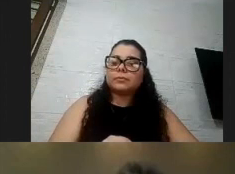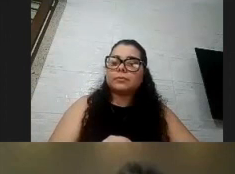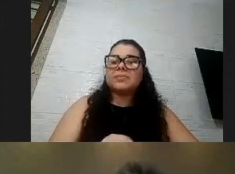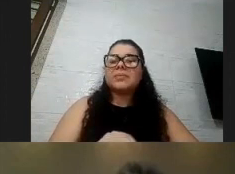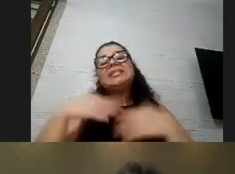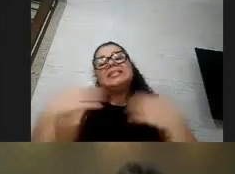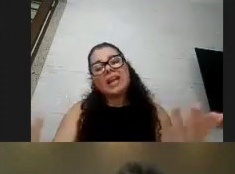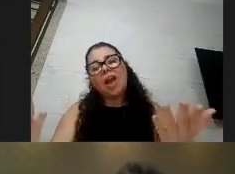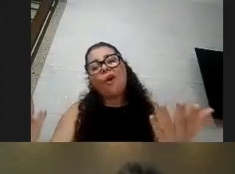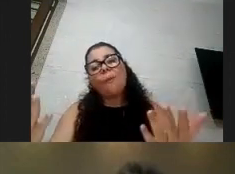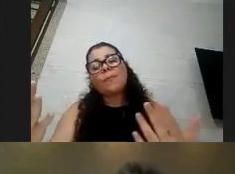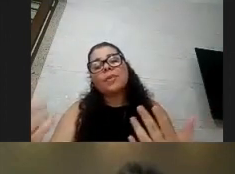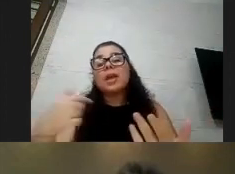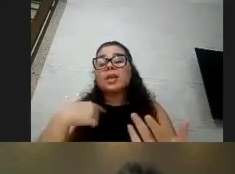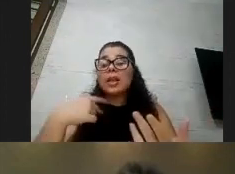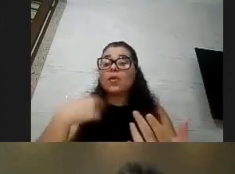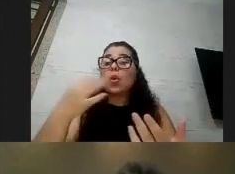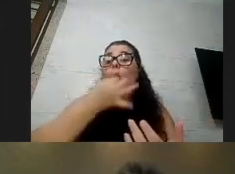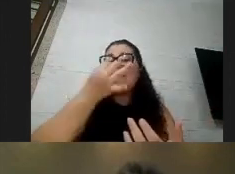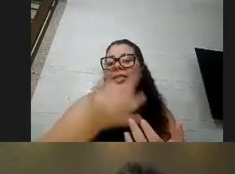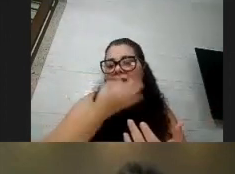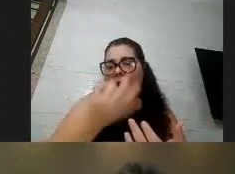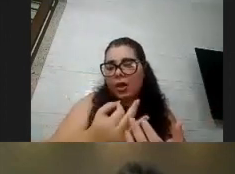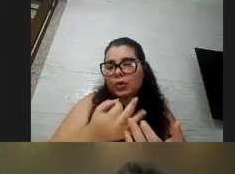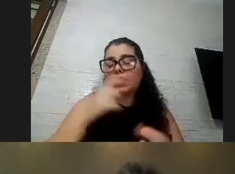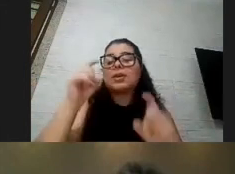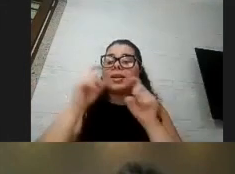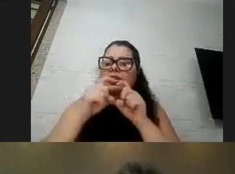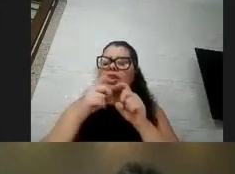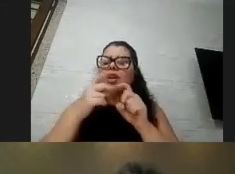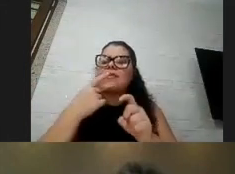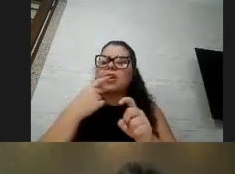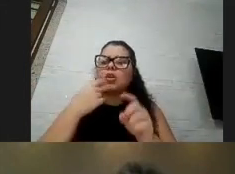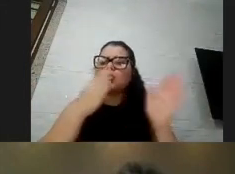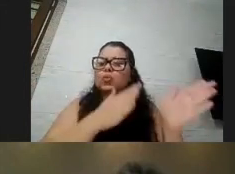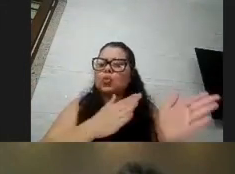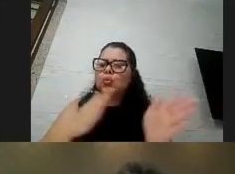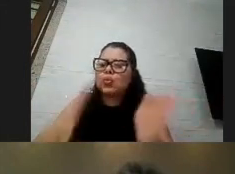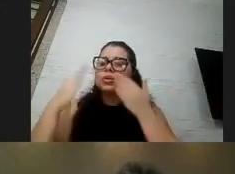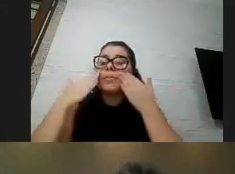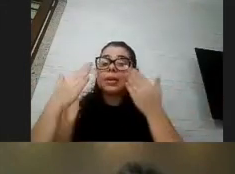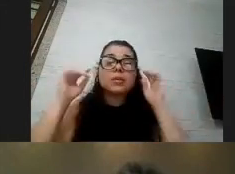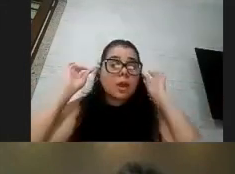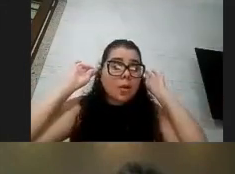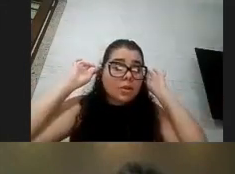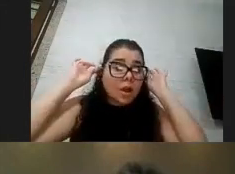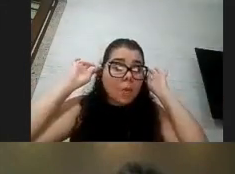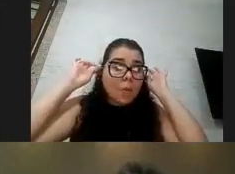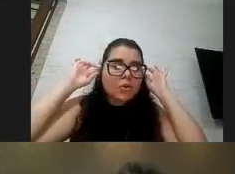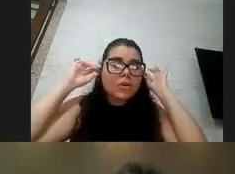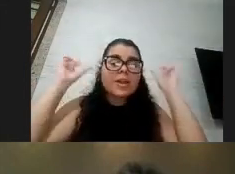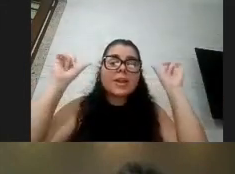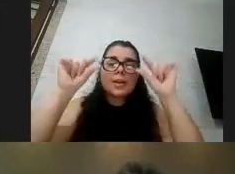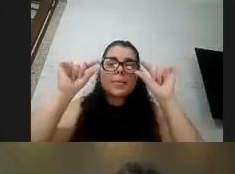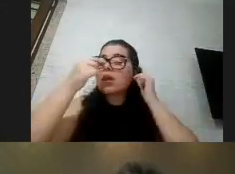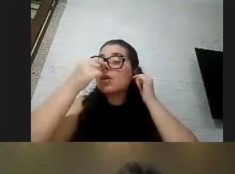era só um comentário na verdade que a doutora falou durante a apresentação a respeito da orelha da pessoa com down que é pequena e o